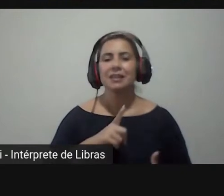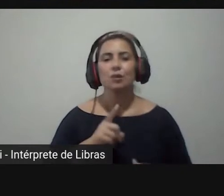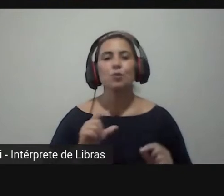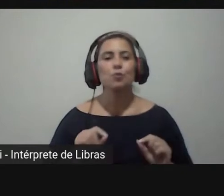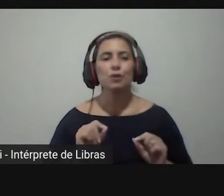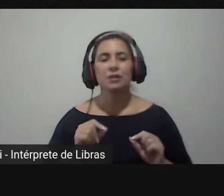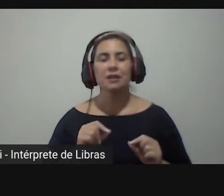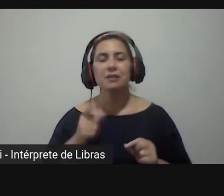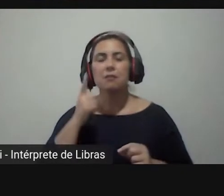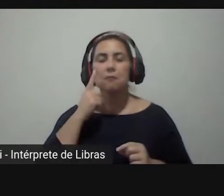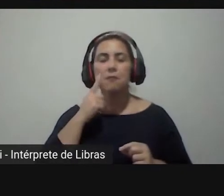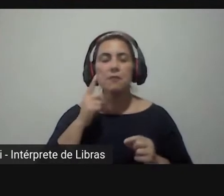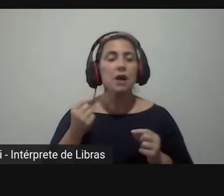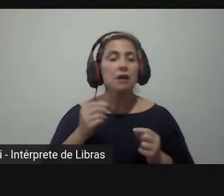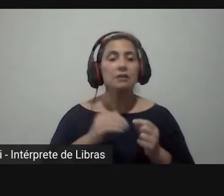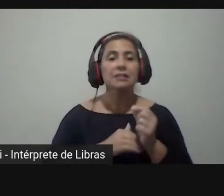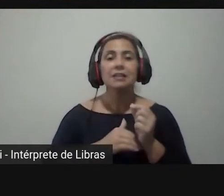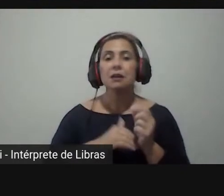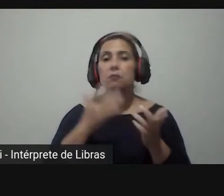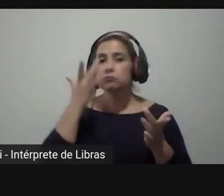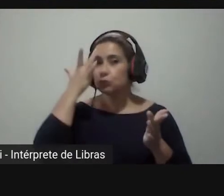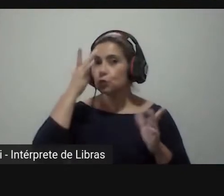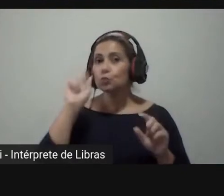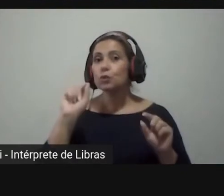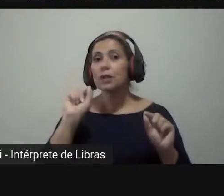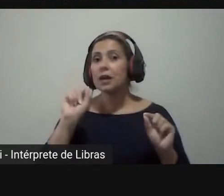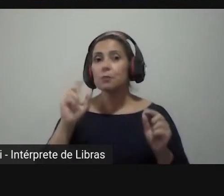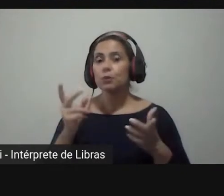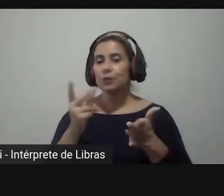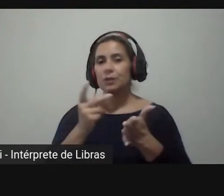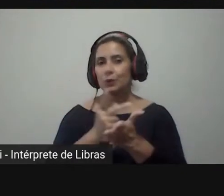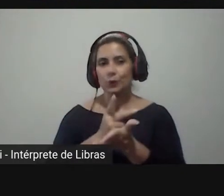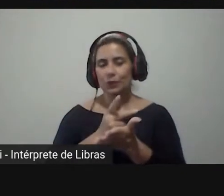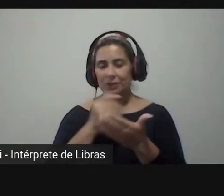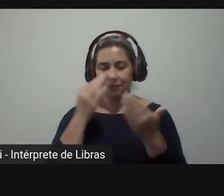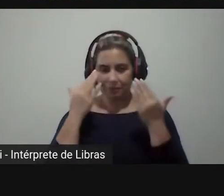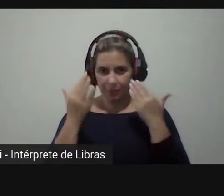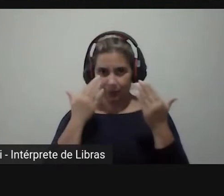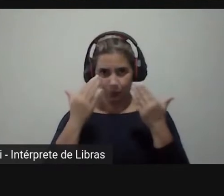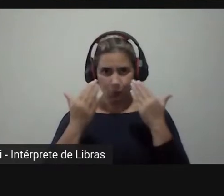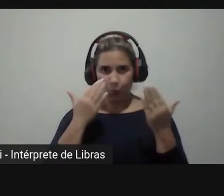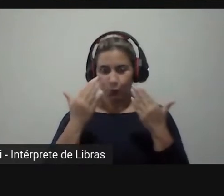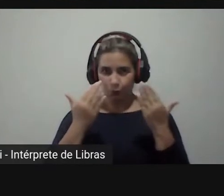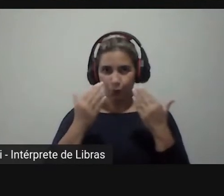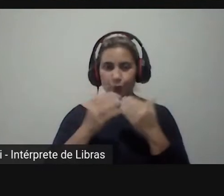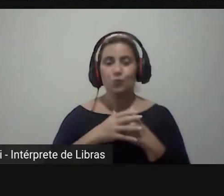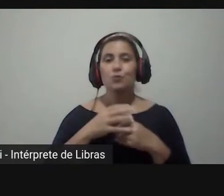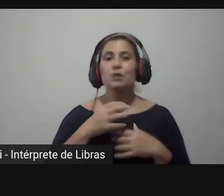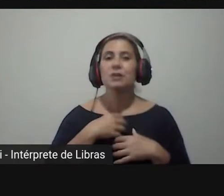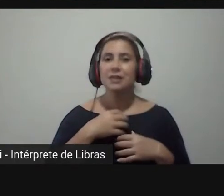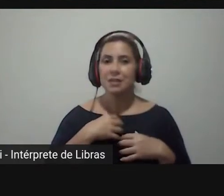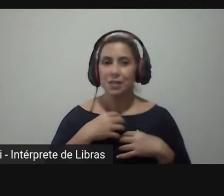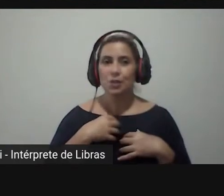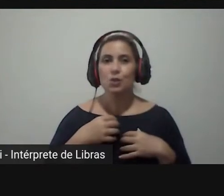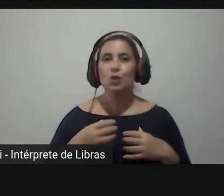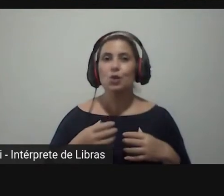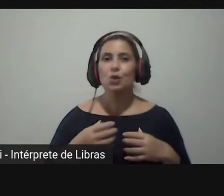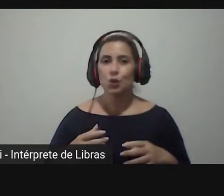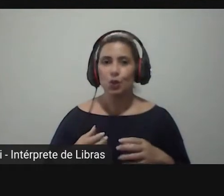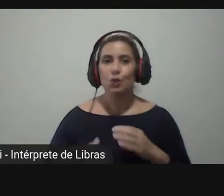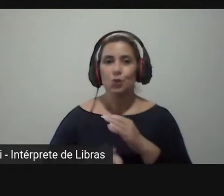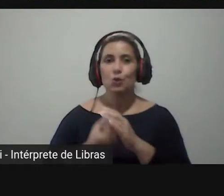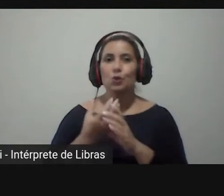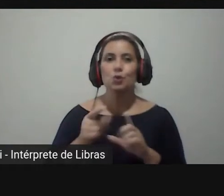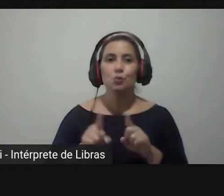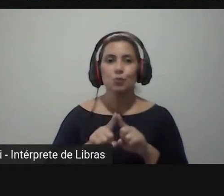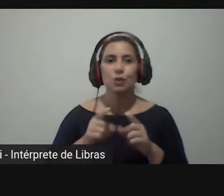mistério para a psicologia e eu falo isso digamos assim que um dos orgulhos que eu tenho de pertencer a um grupo de psicólogos que